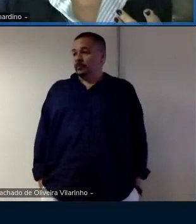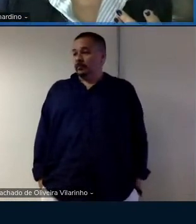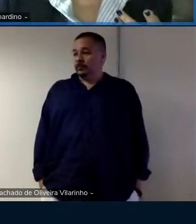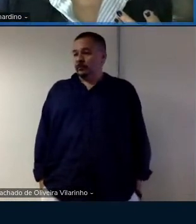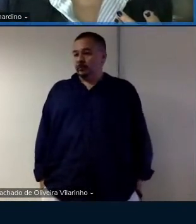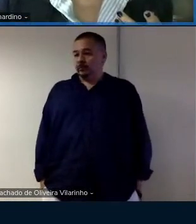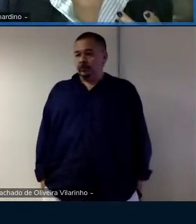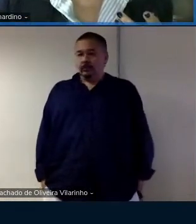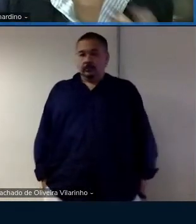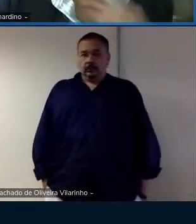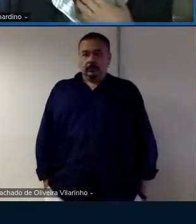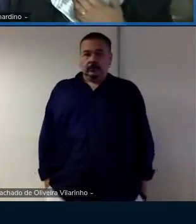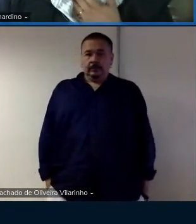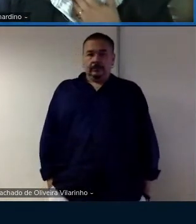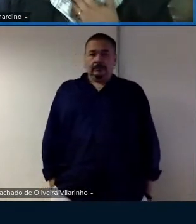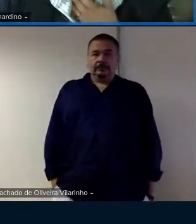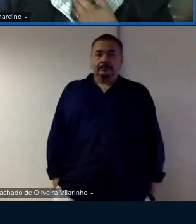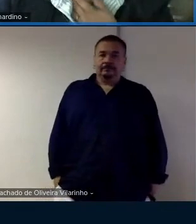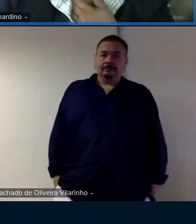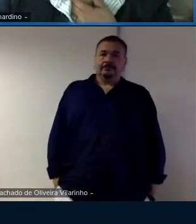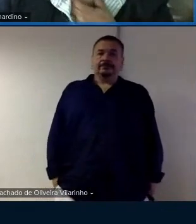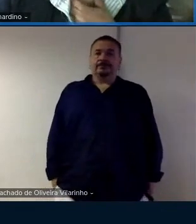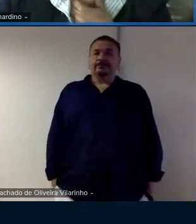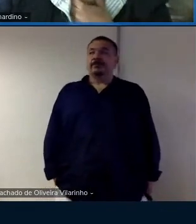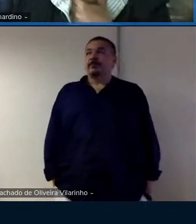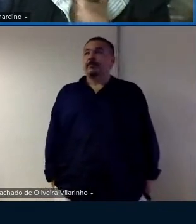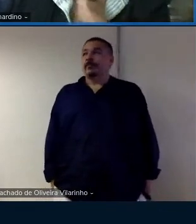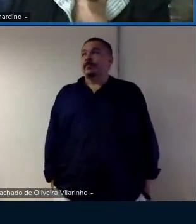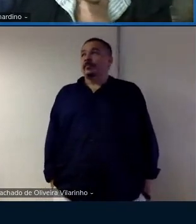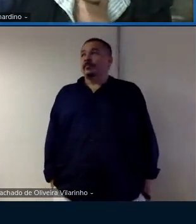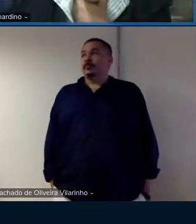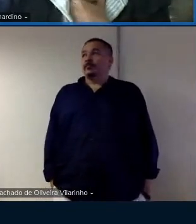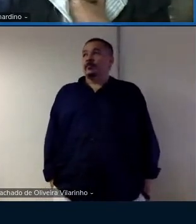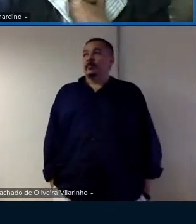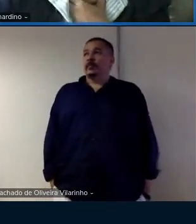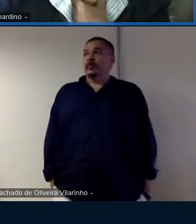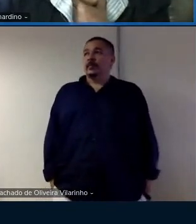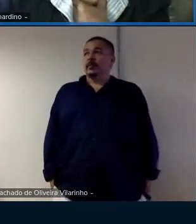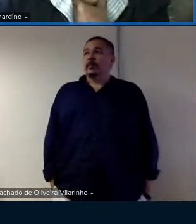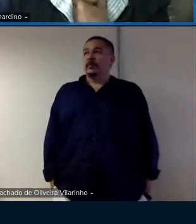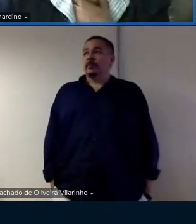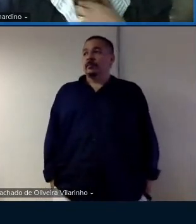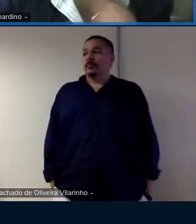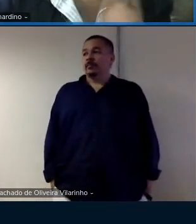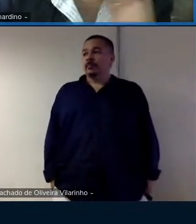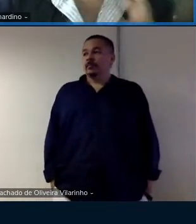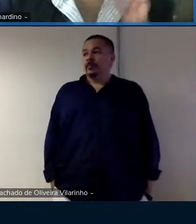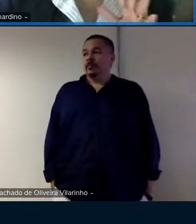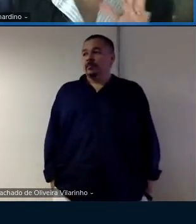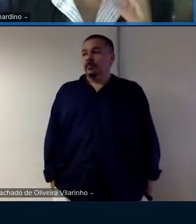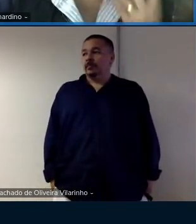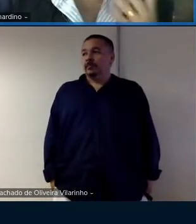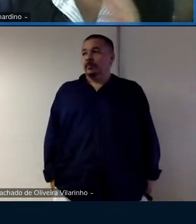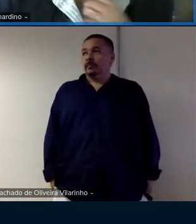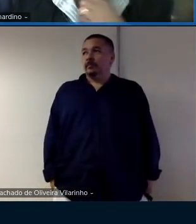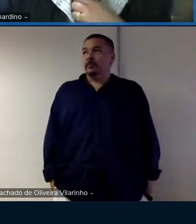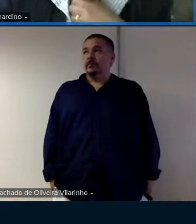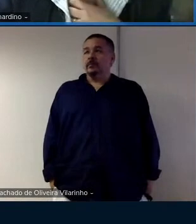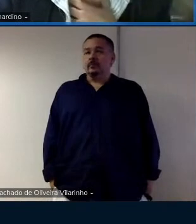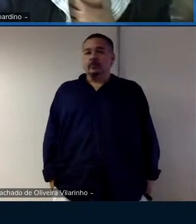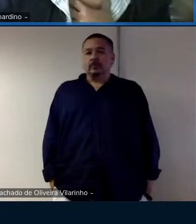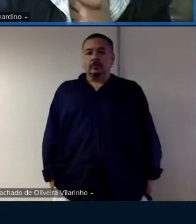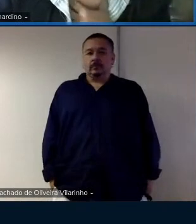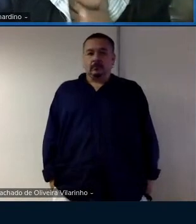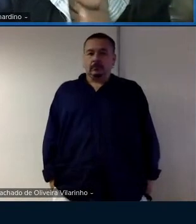e sim ela falou assim como ela também é intérprete ela falou não pode deixar que ela resolva essa questão de intérprete eu decido se vai vou